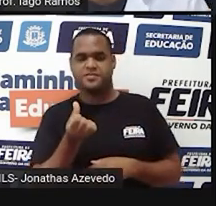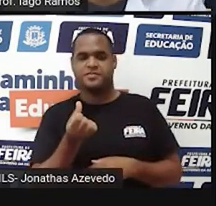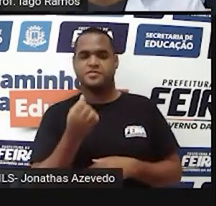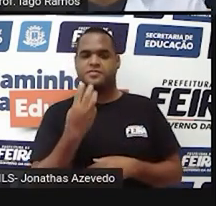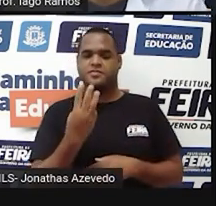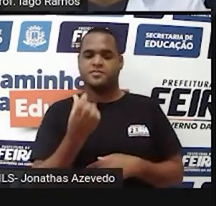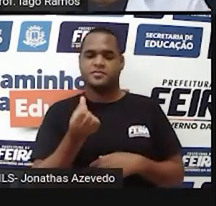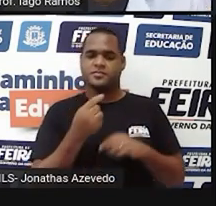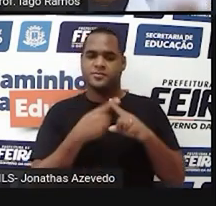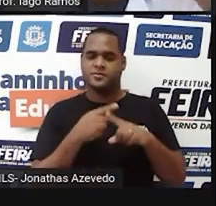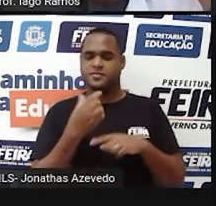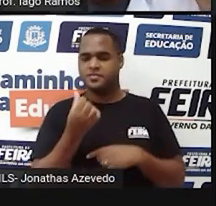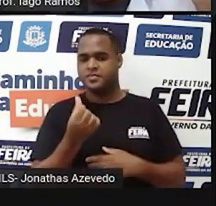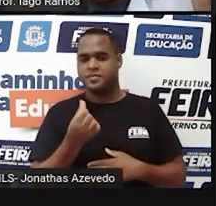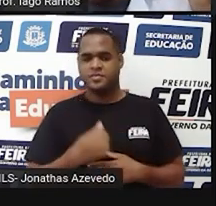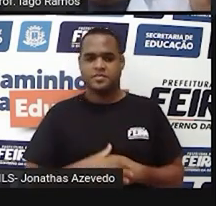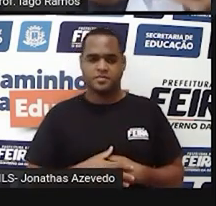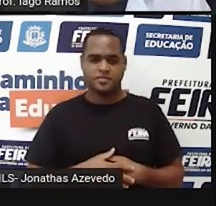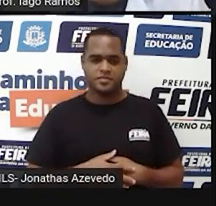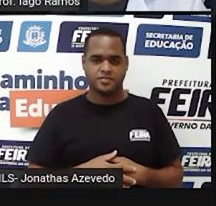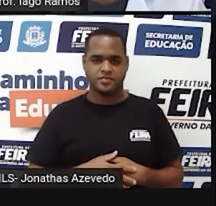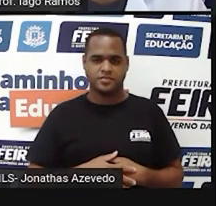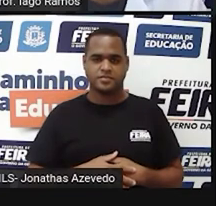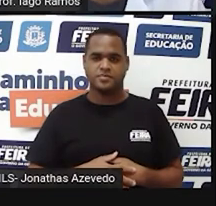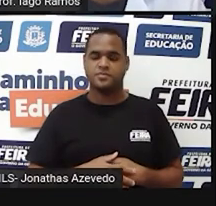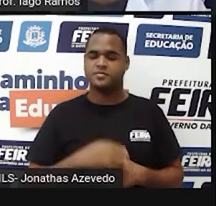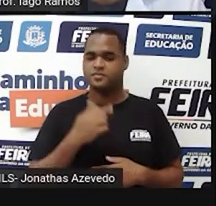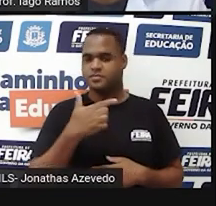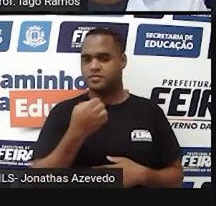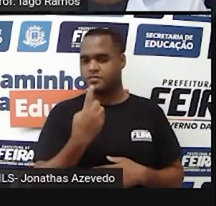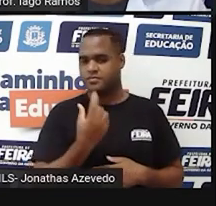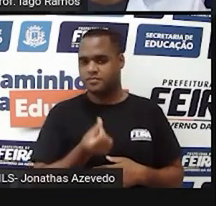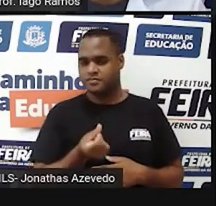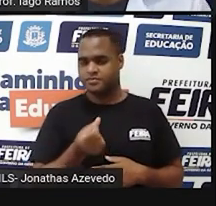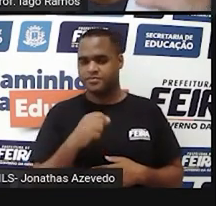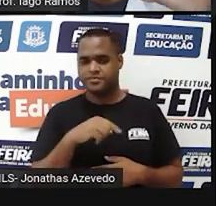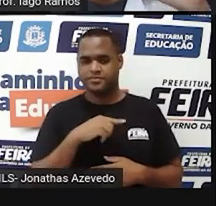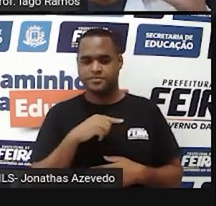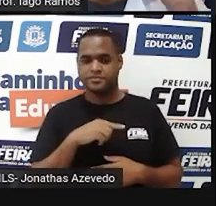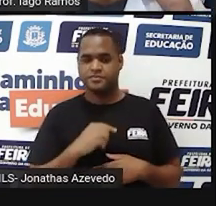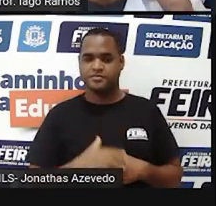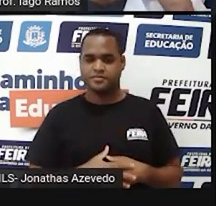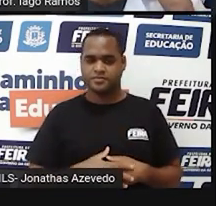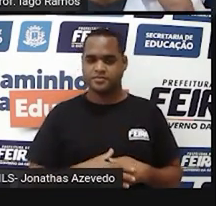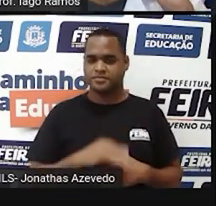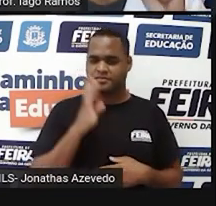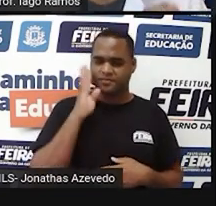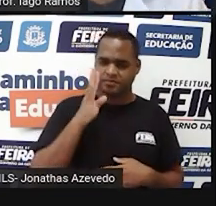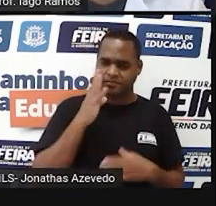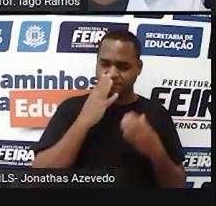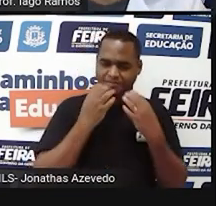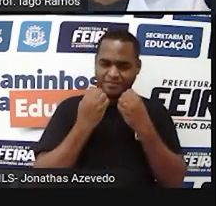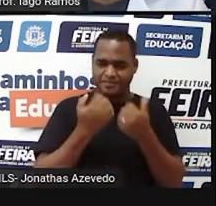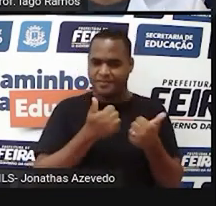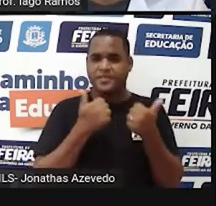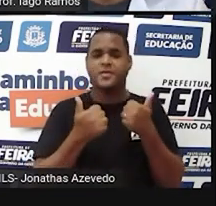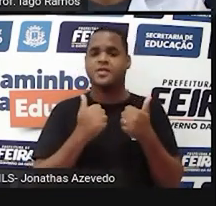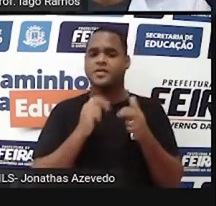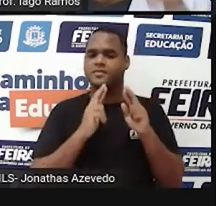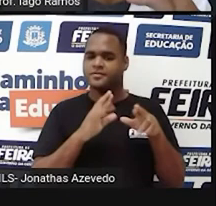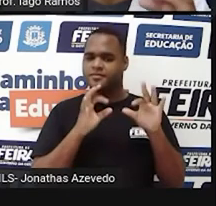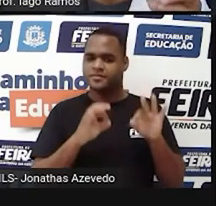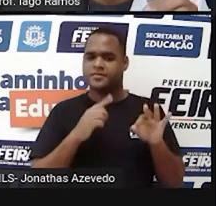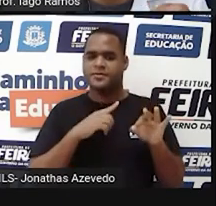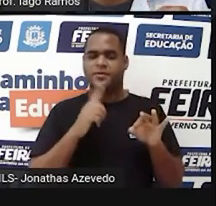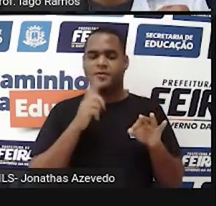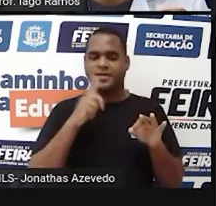36, que quando você fizer vezes 6 vai dar 216. Olha, bacana! Então, a gente acabou de achar